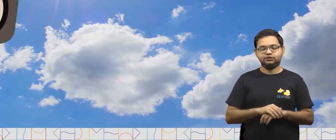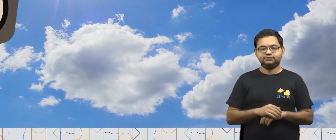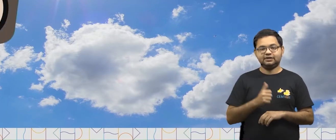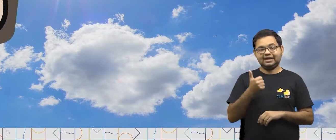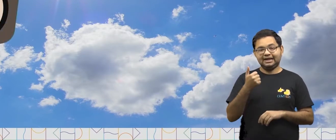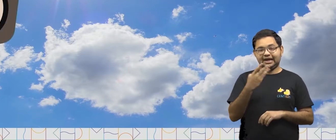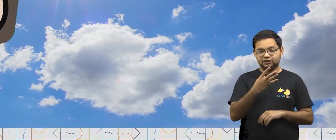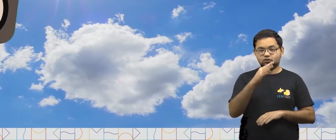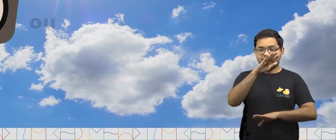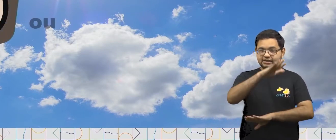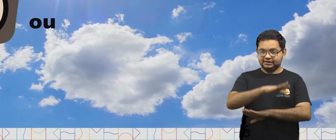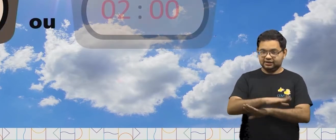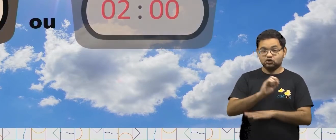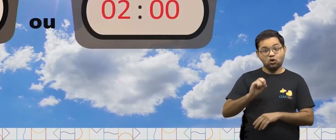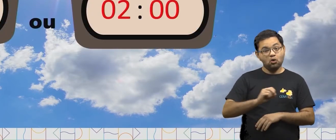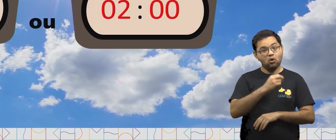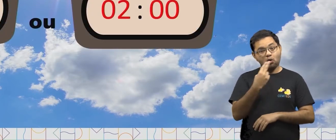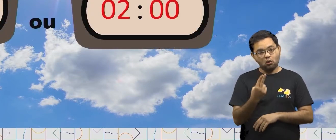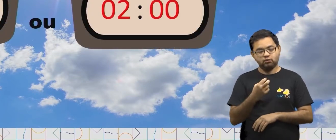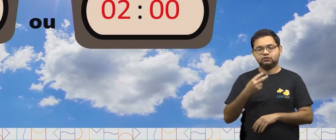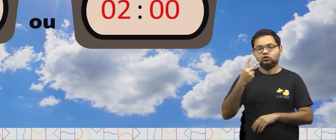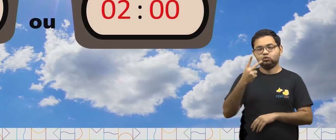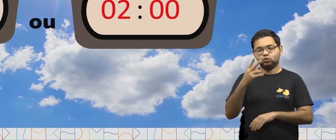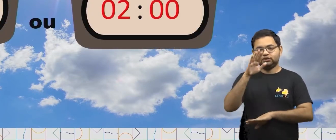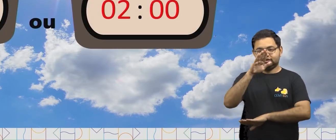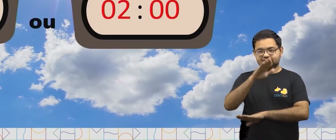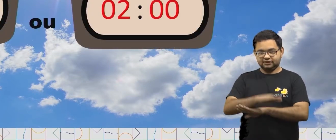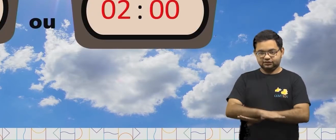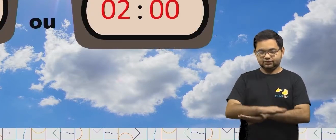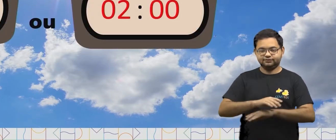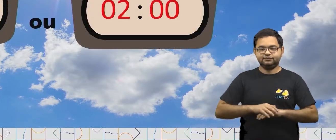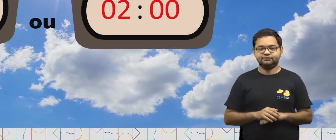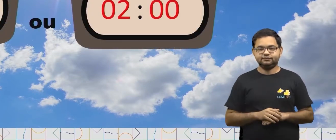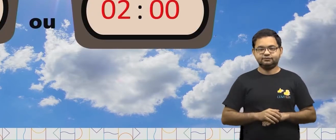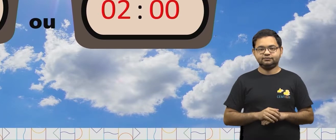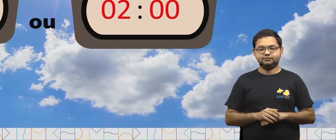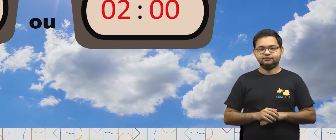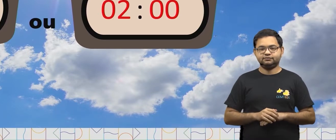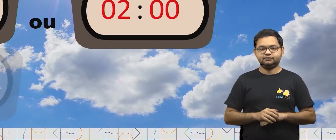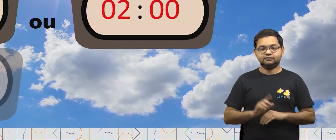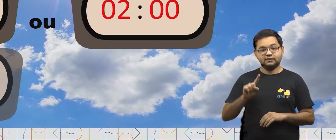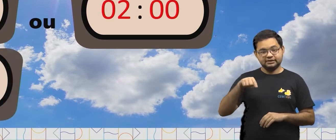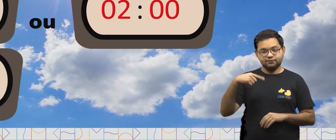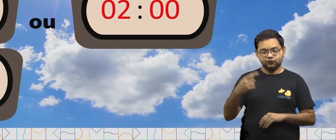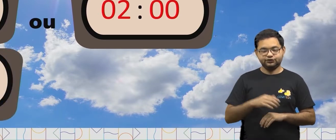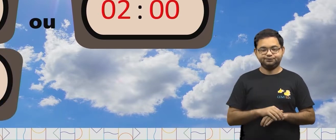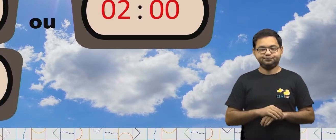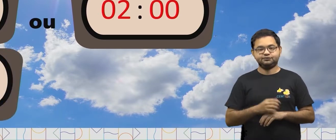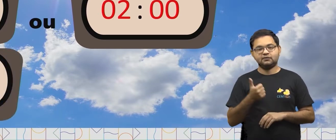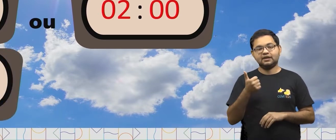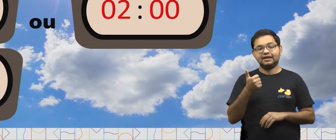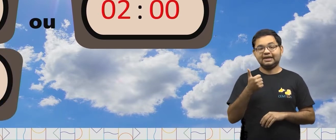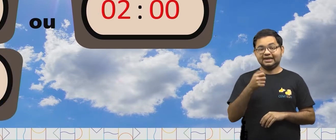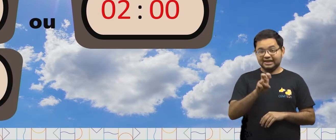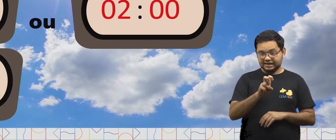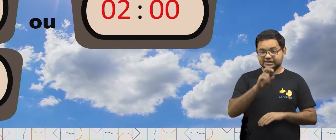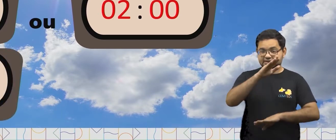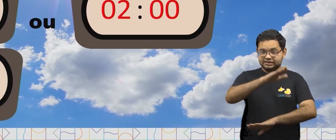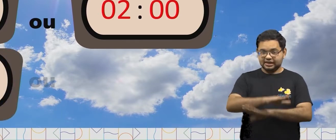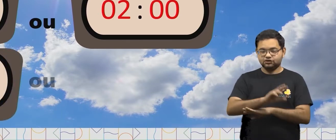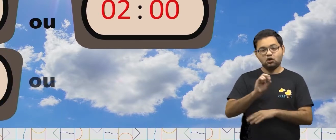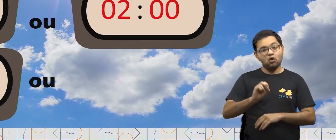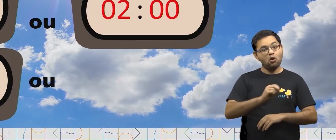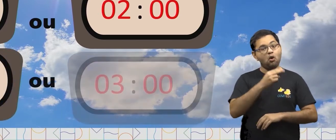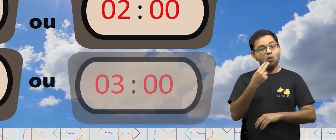horas da tarde ou 2 horas da tarde. Em seguida, temos 15 horas da tarde